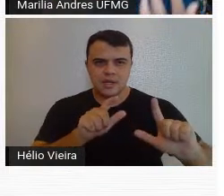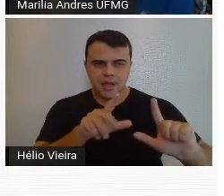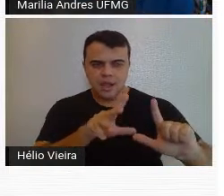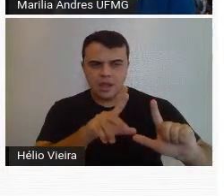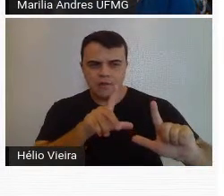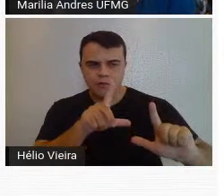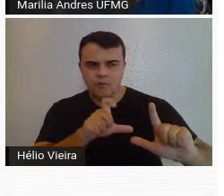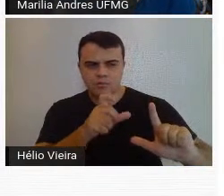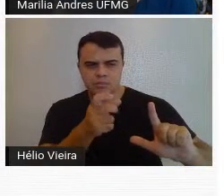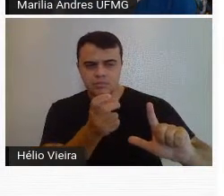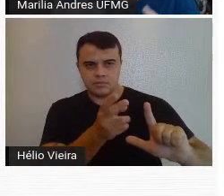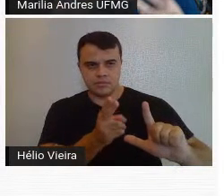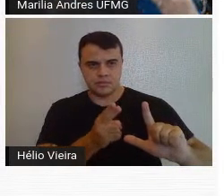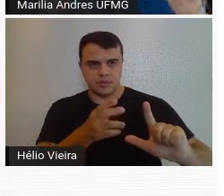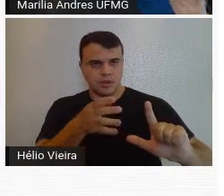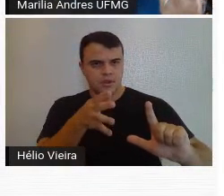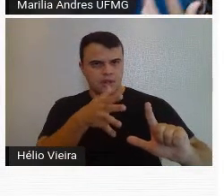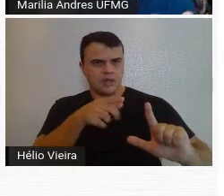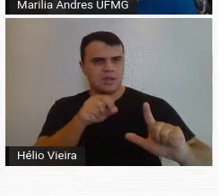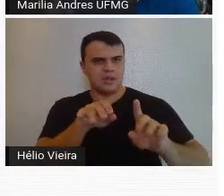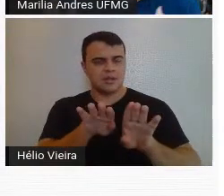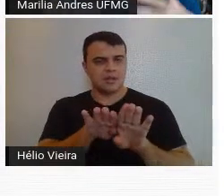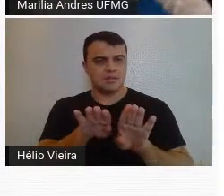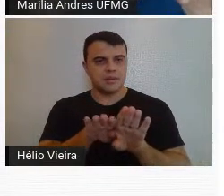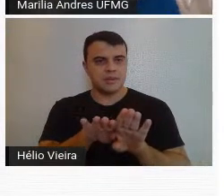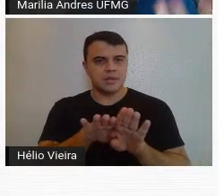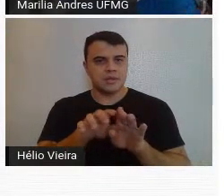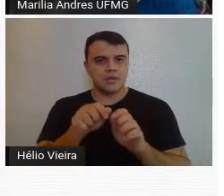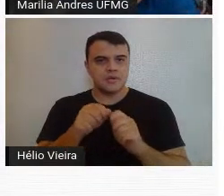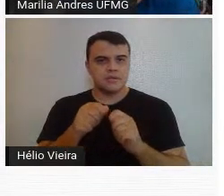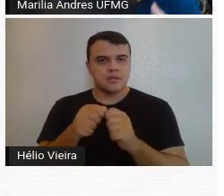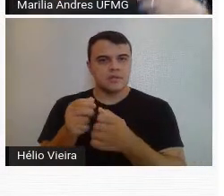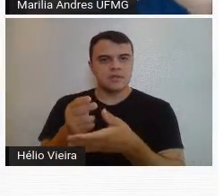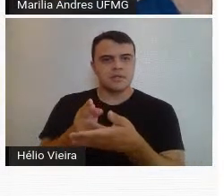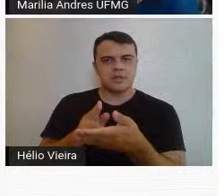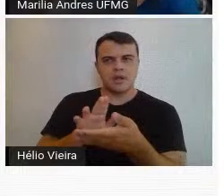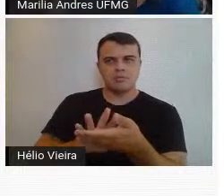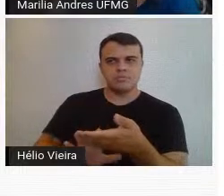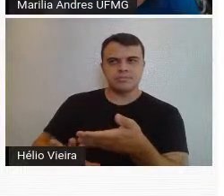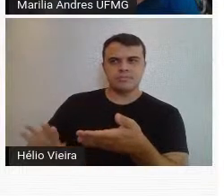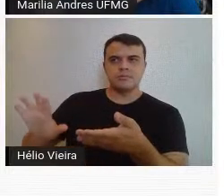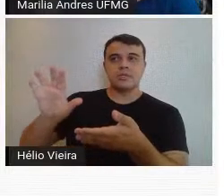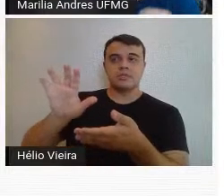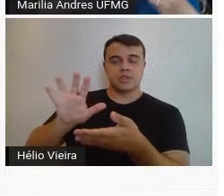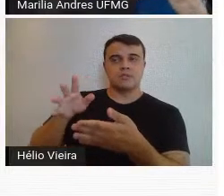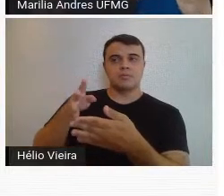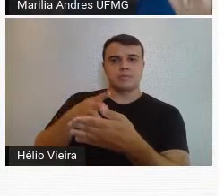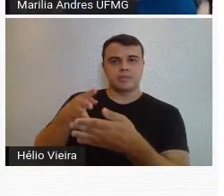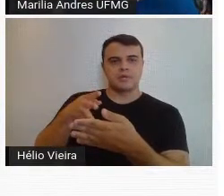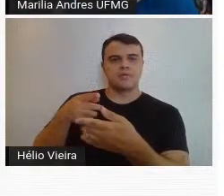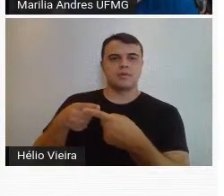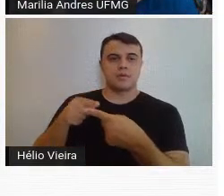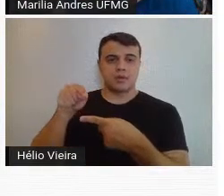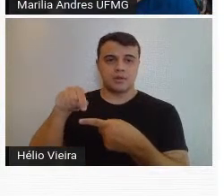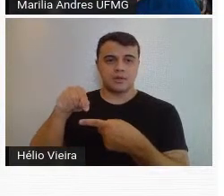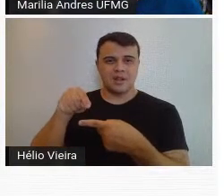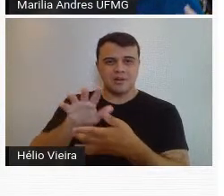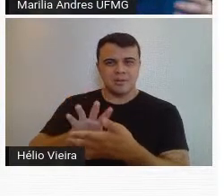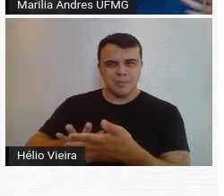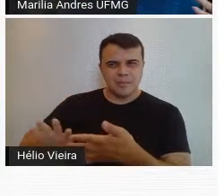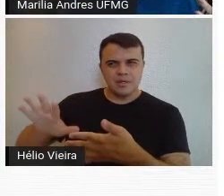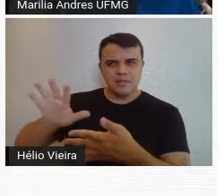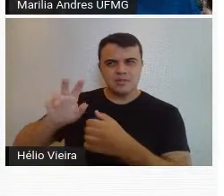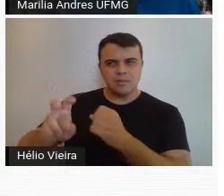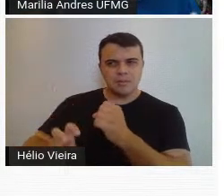instigantes, ele também desenhava paisagens e pintava paisagens. E aqui é uma paisagem do Parque